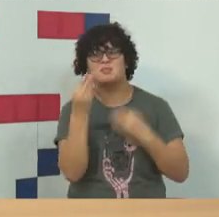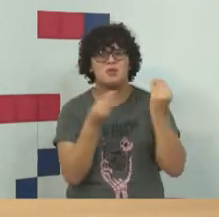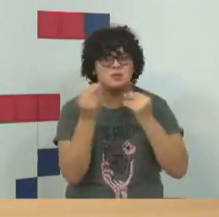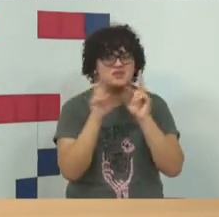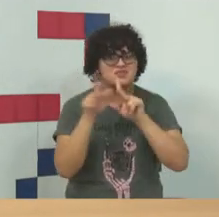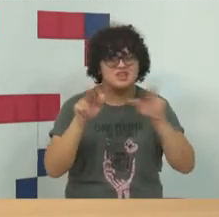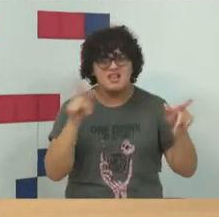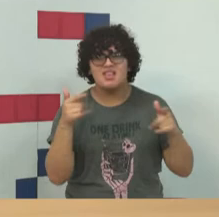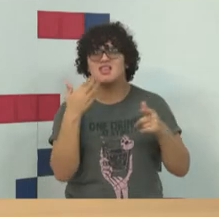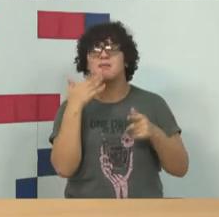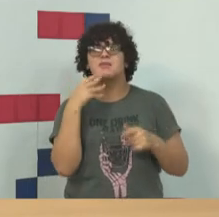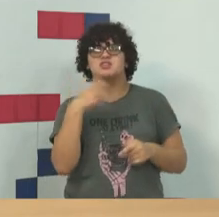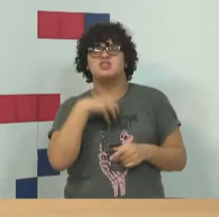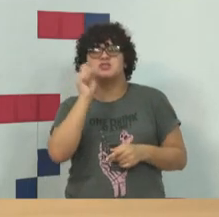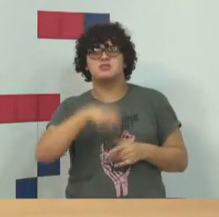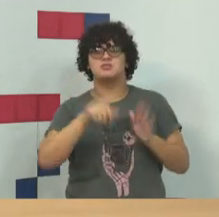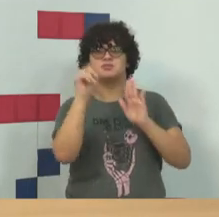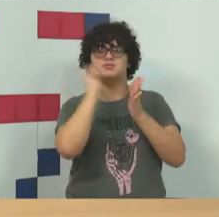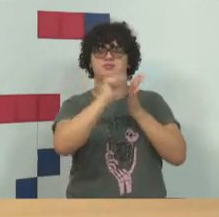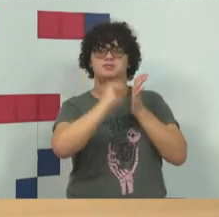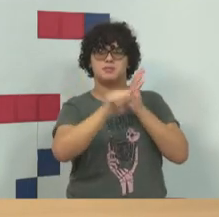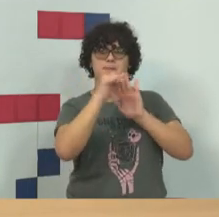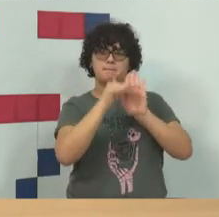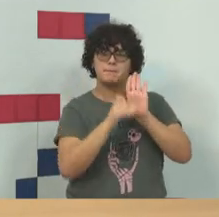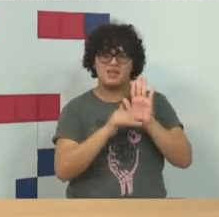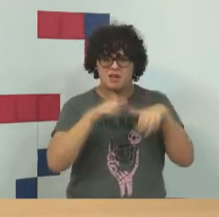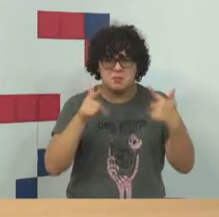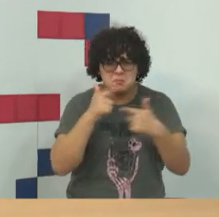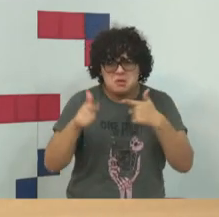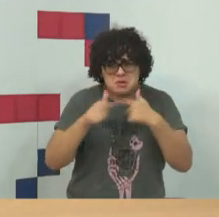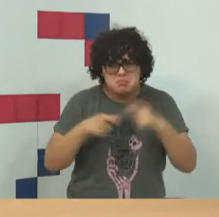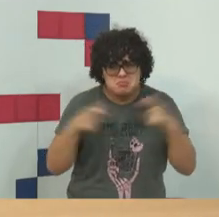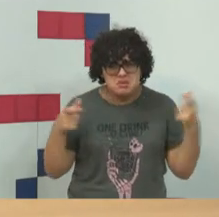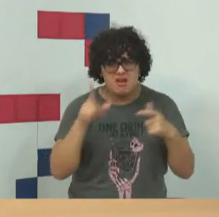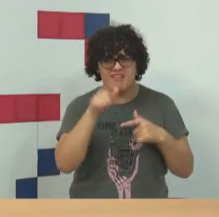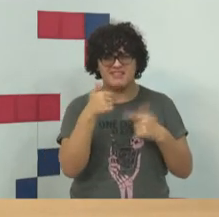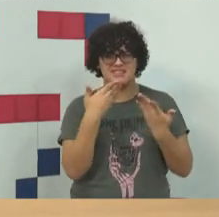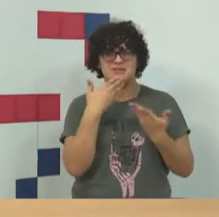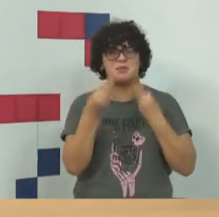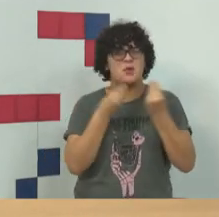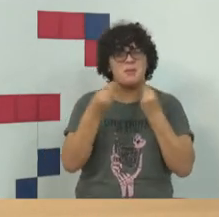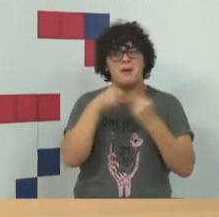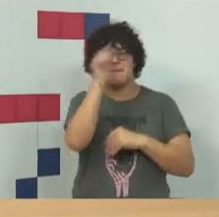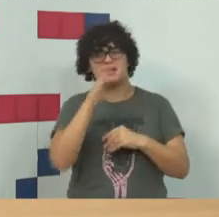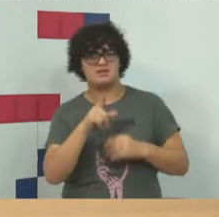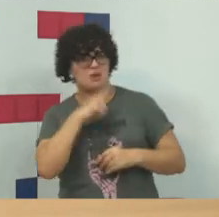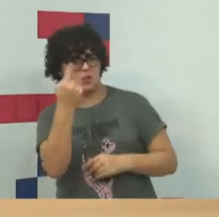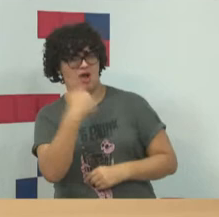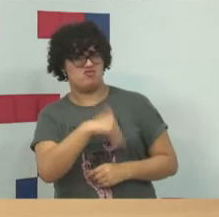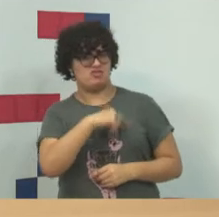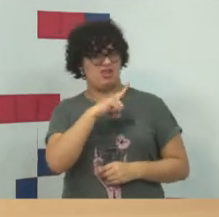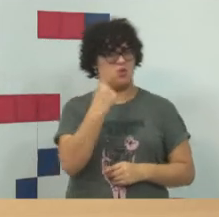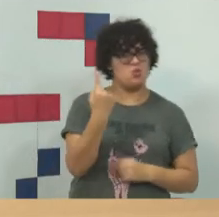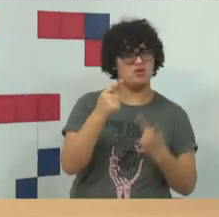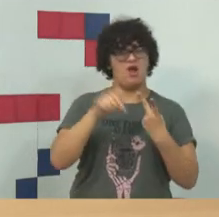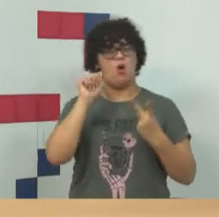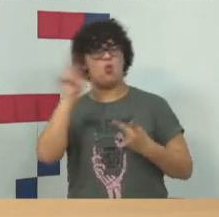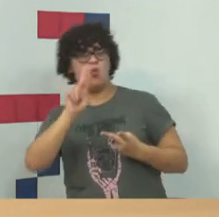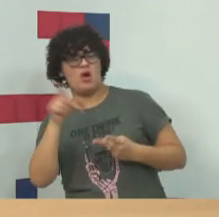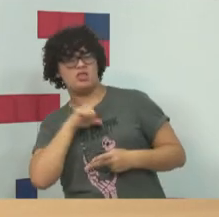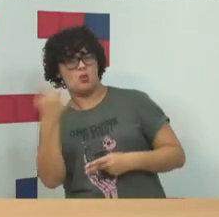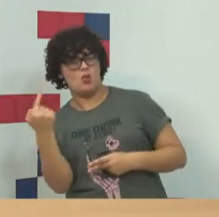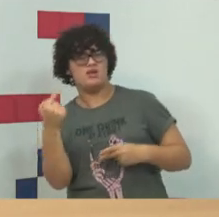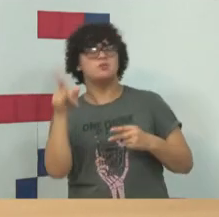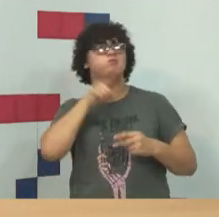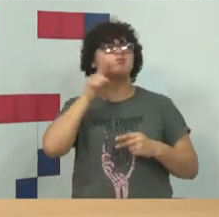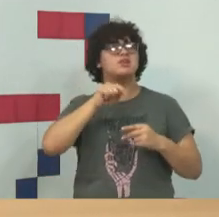diferença entre a forma que o crime digital é combatido, mas o problema é que são sistemas diferentes, Brasil tem um, Argentina tem um, Uruguai tem um, Estados Unidos tem um,